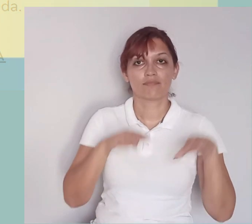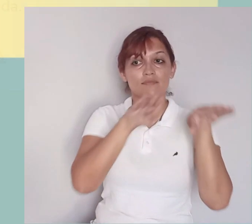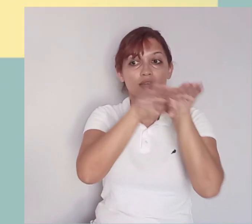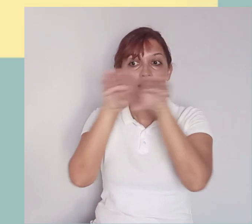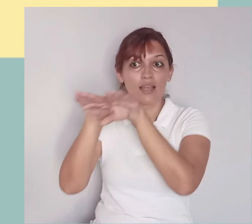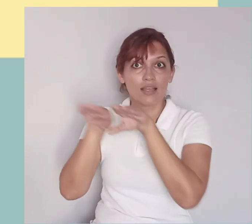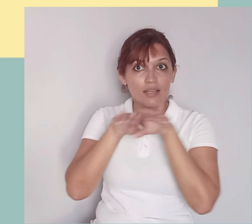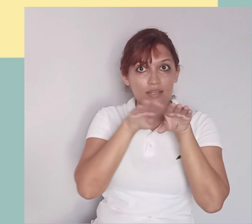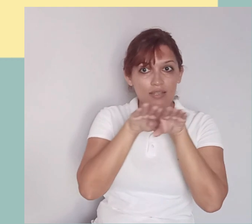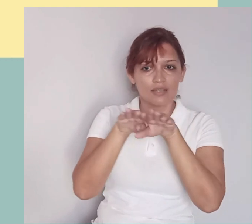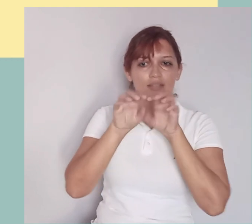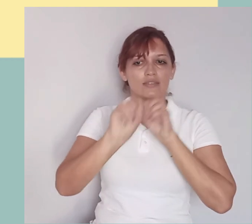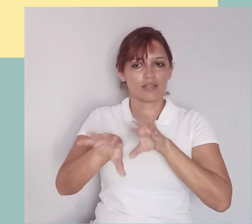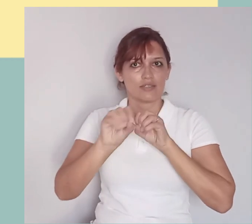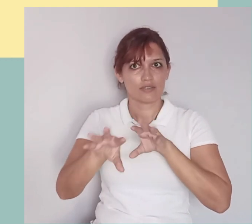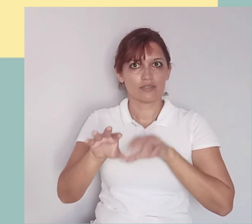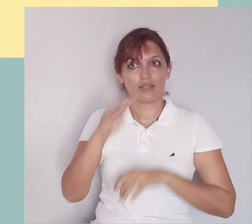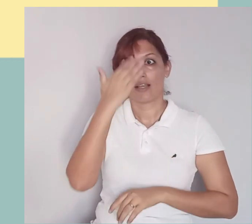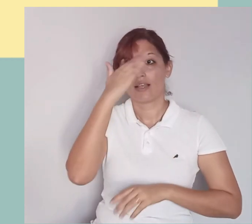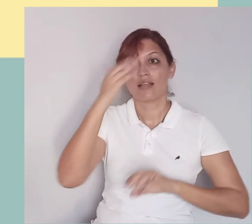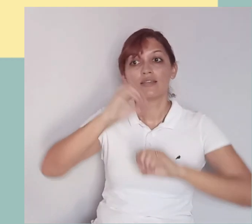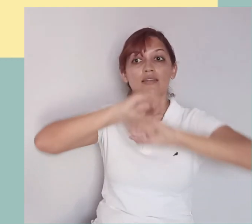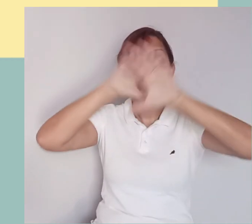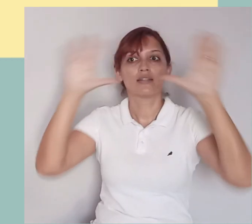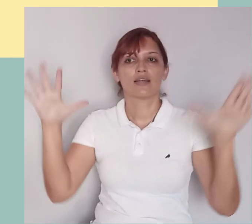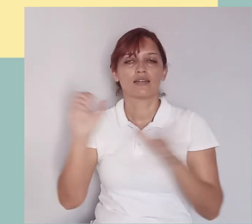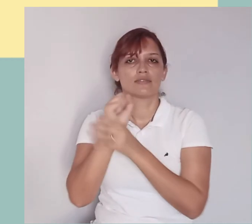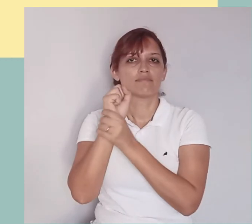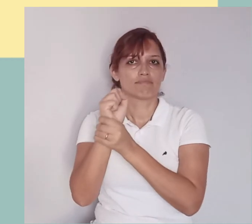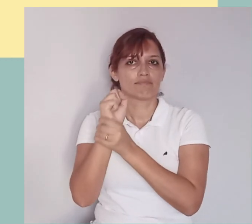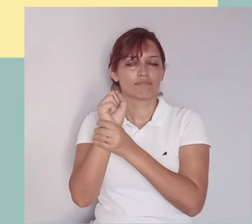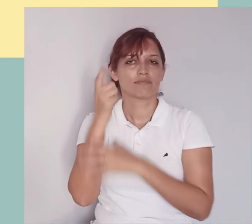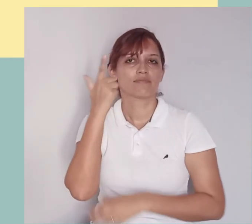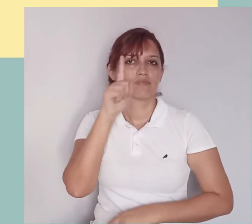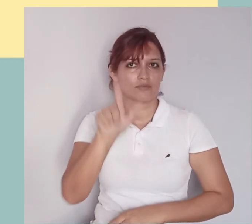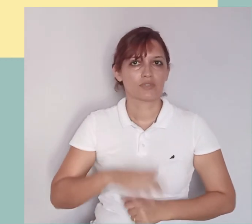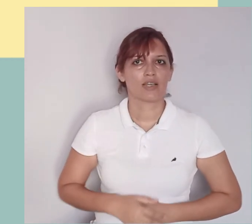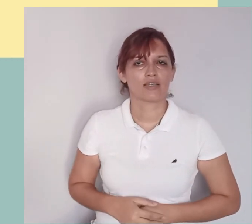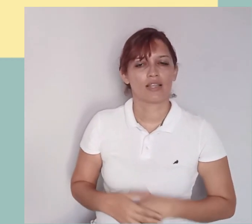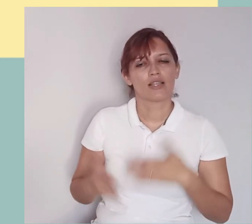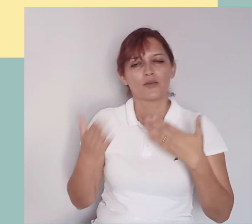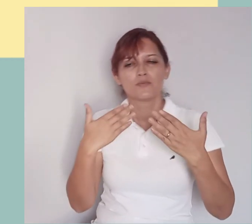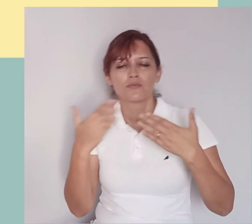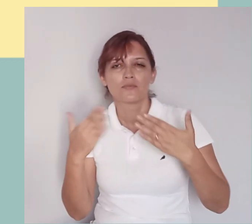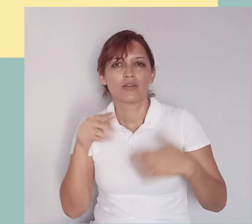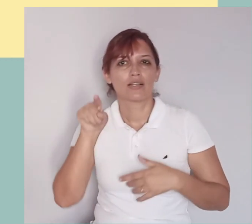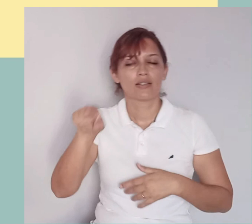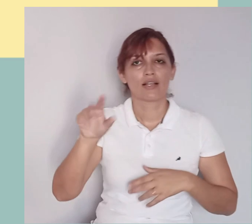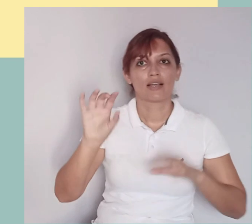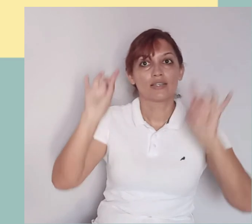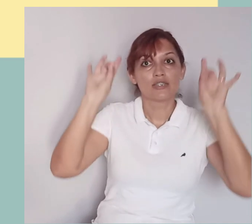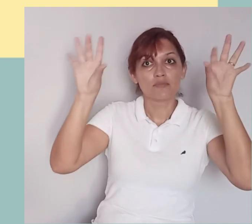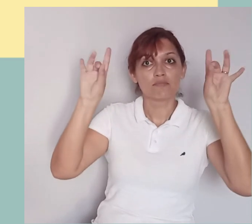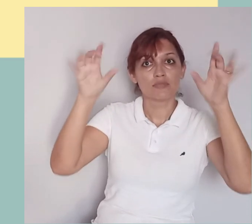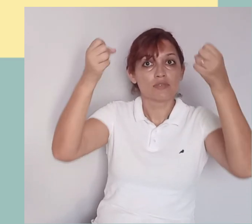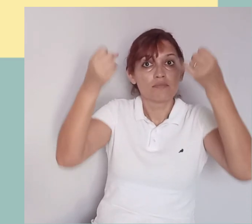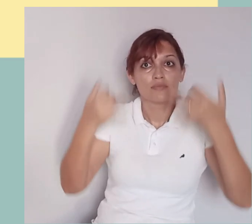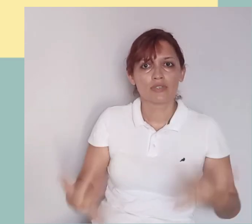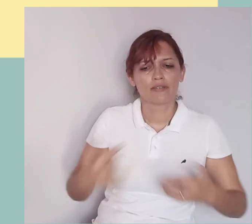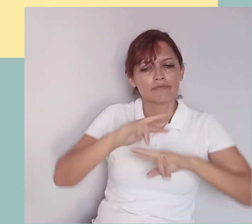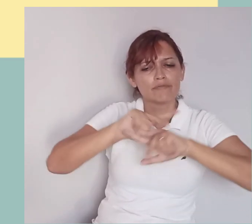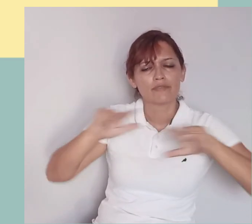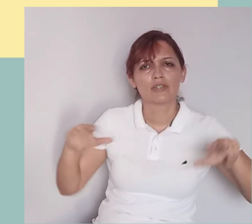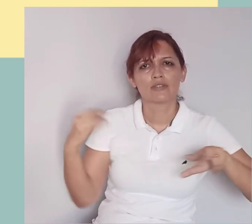Equidade Educacional Compreender para garantir Uma conversa inspiradora com